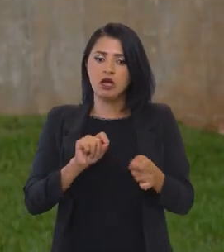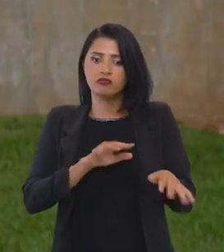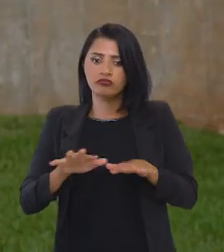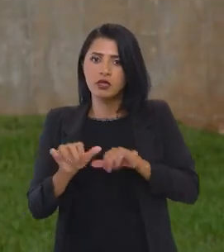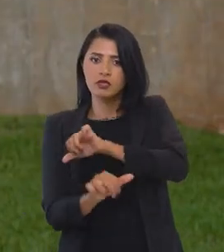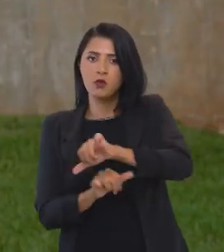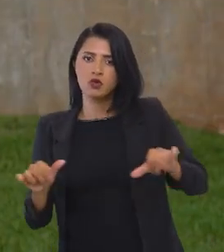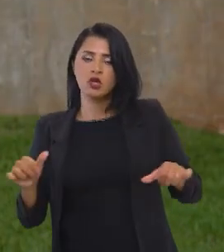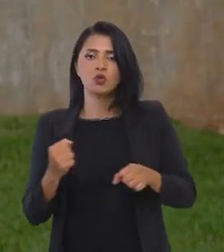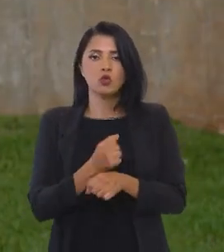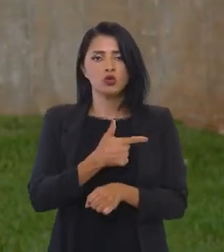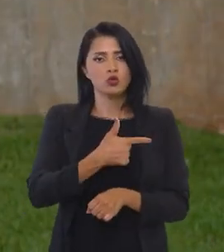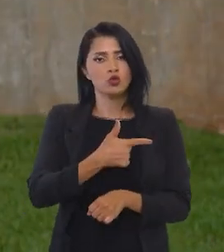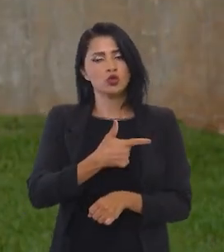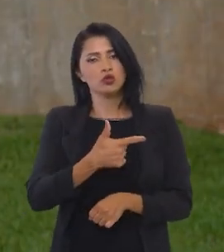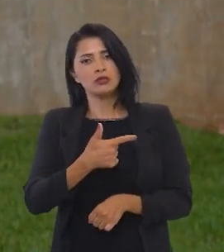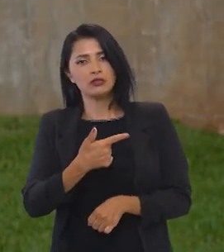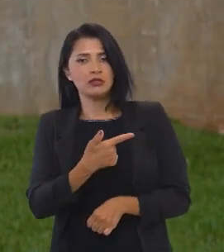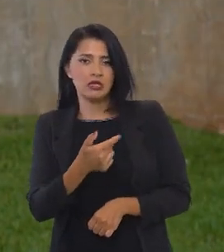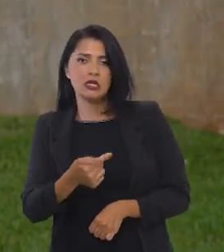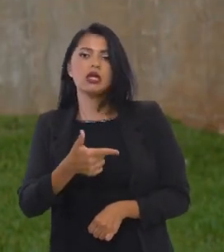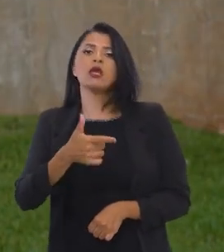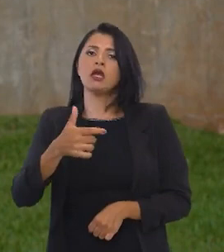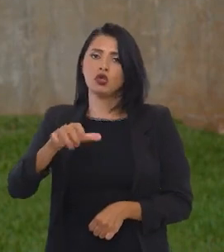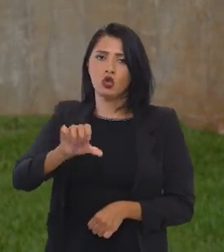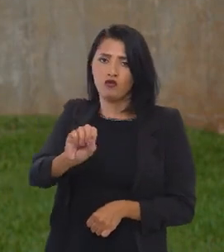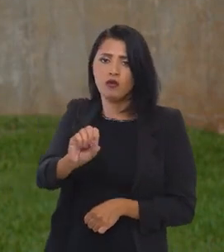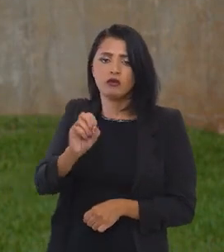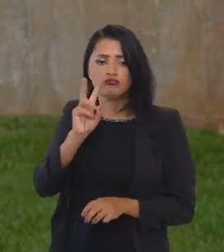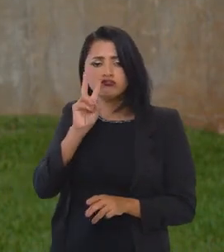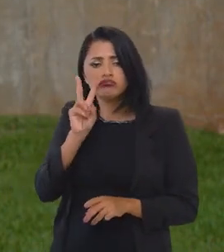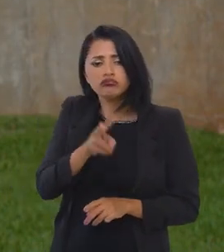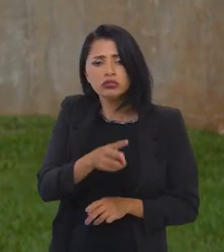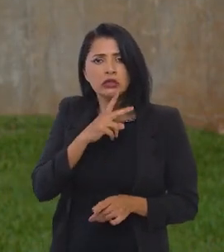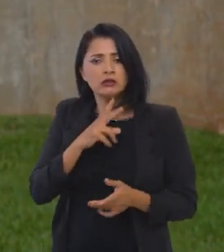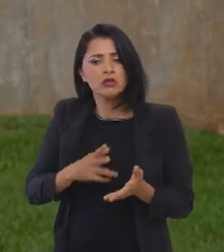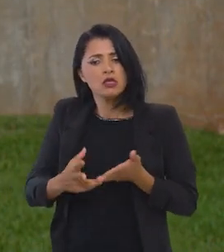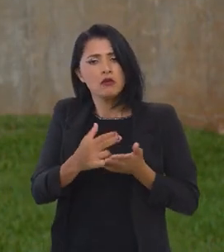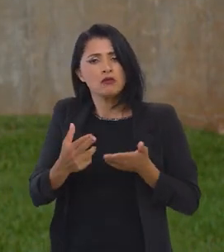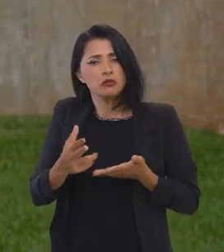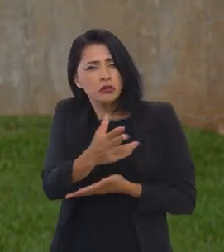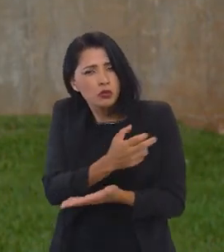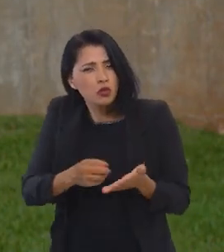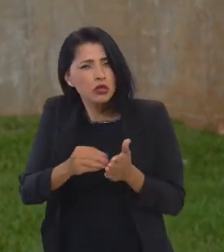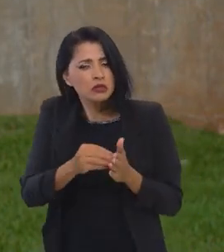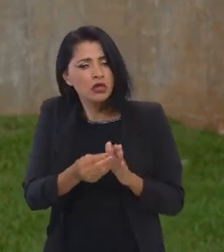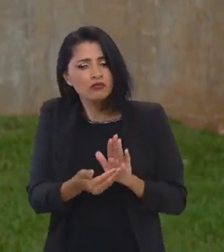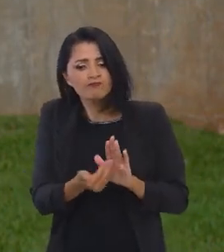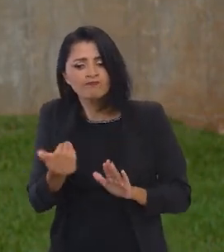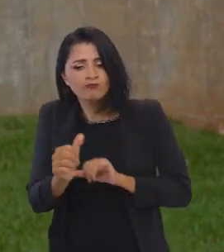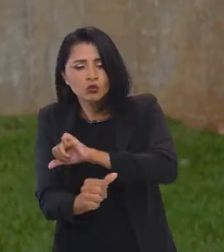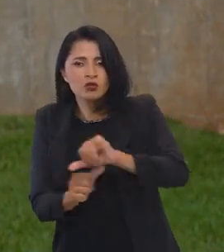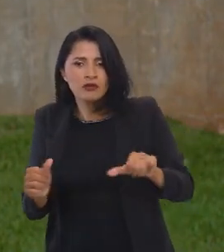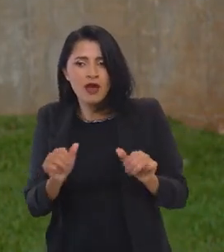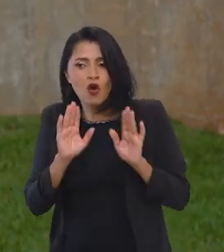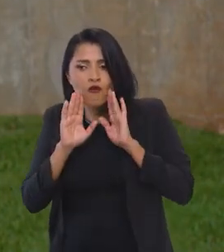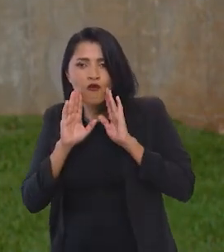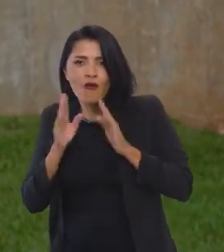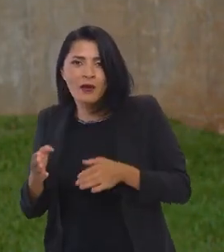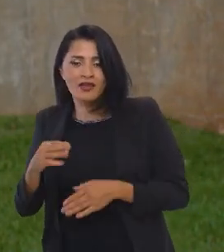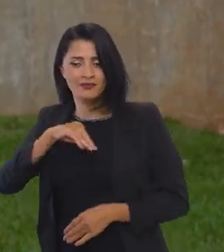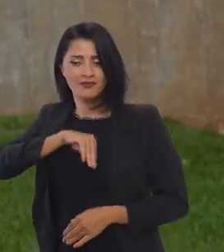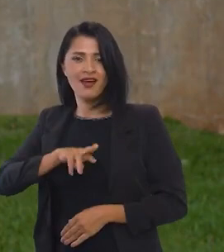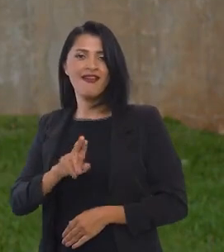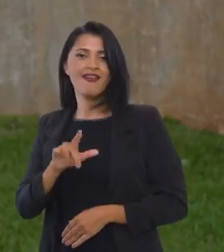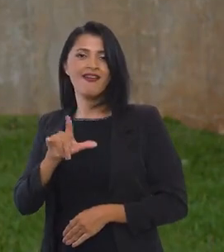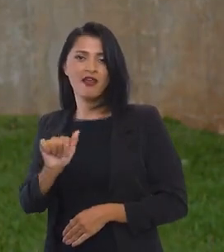60, nos anos 70, de olhar para a tributação, sair de uma tributação de consumo e olhar mais